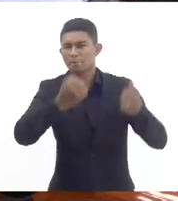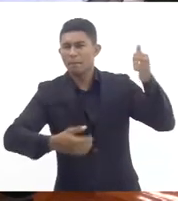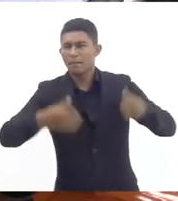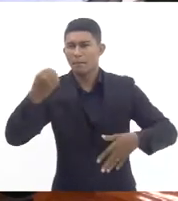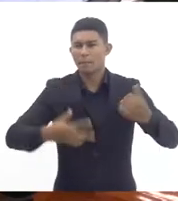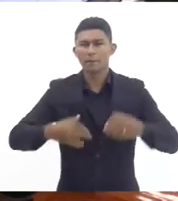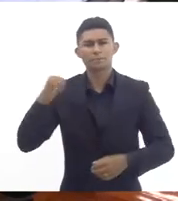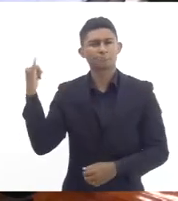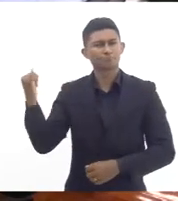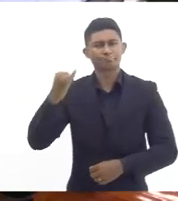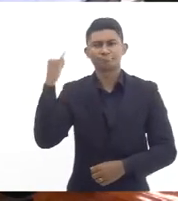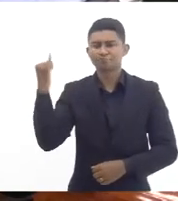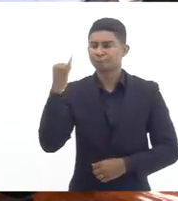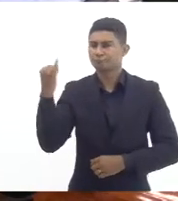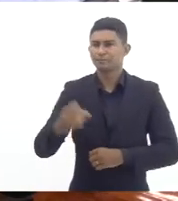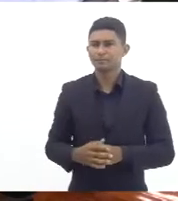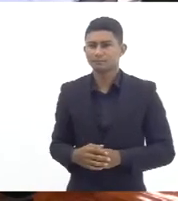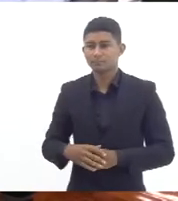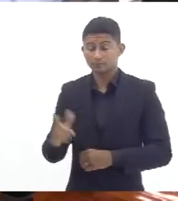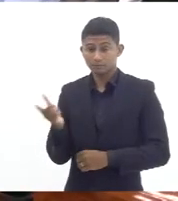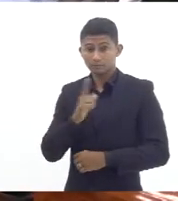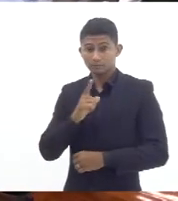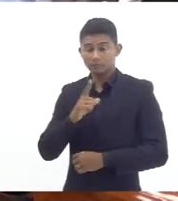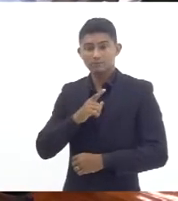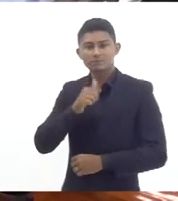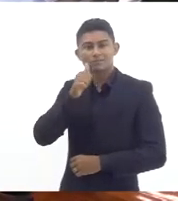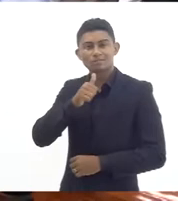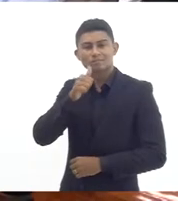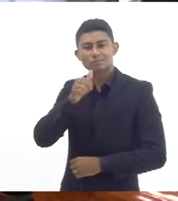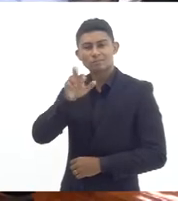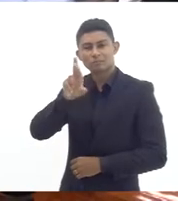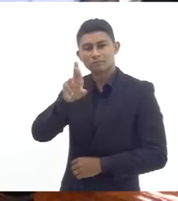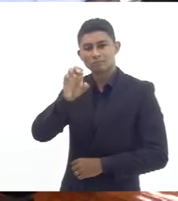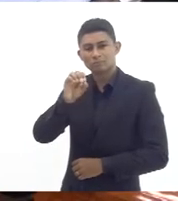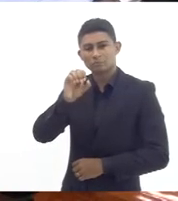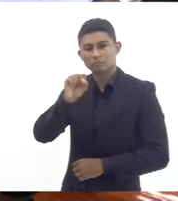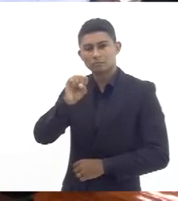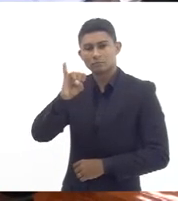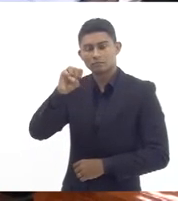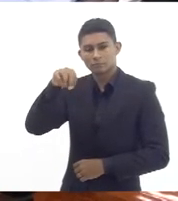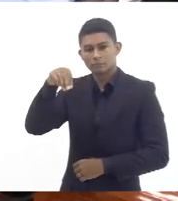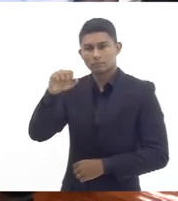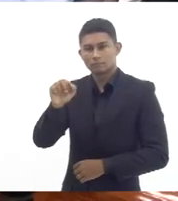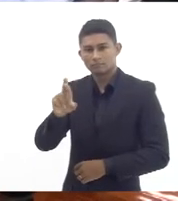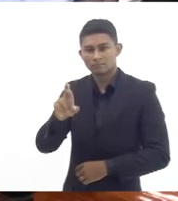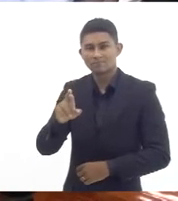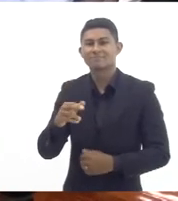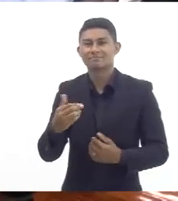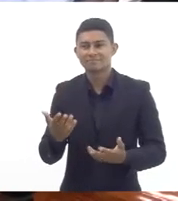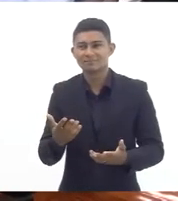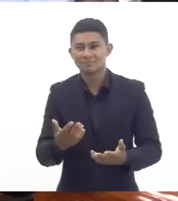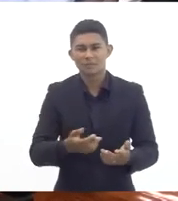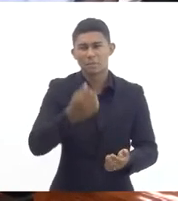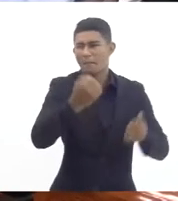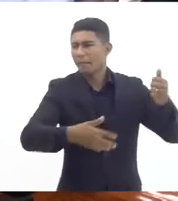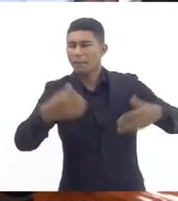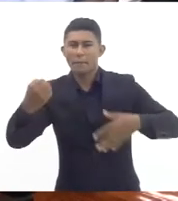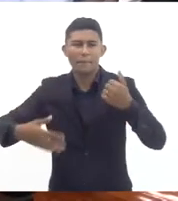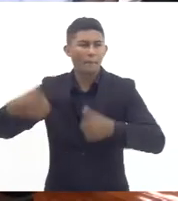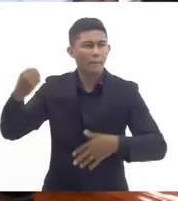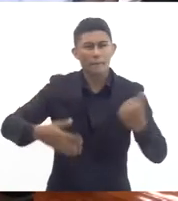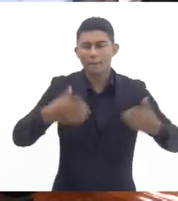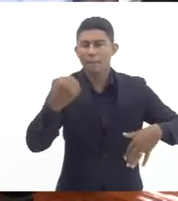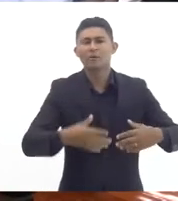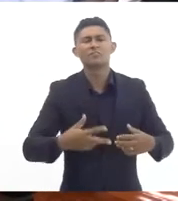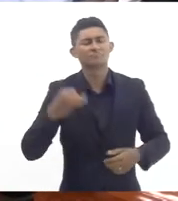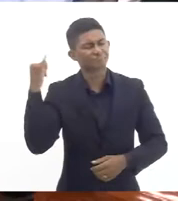pontuei o seu tempo justamente porque tem a Rosimar ainda vocês não sabem são que nem aqui no parlamento às vezes uma pessoa faz a fala completa mas tem que falar